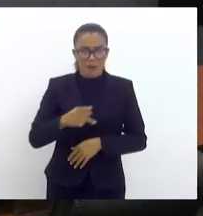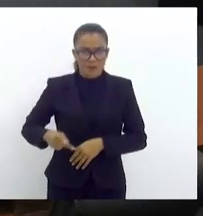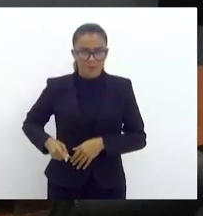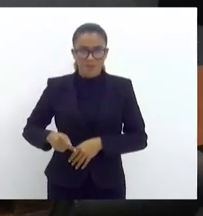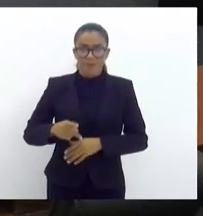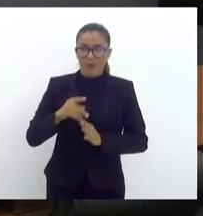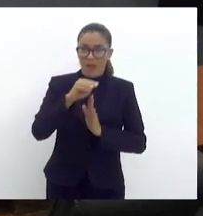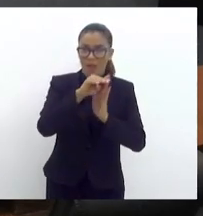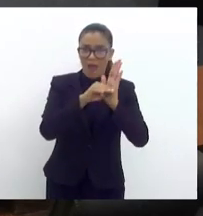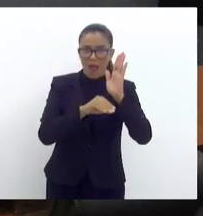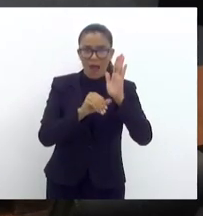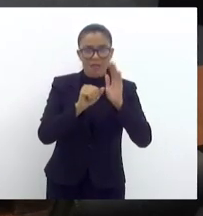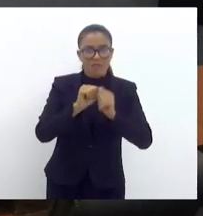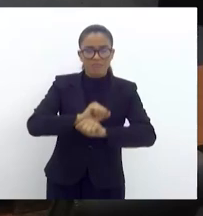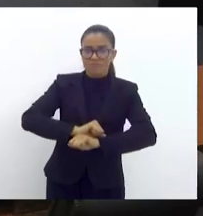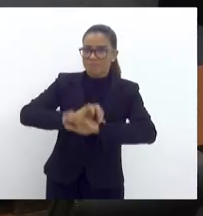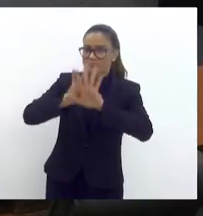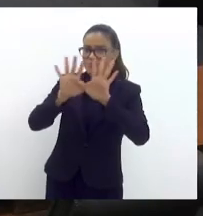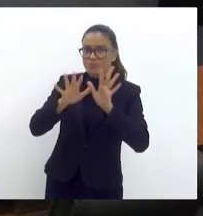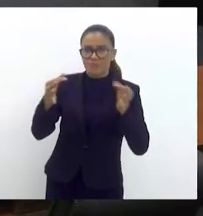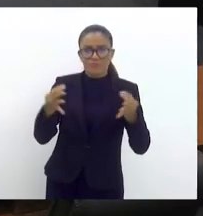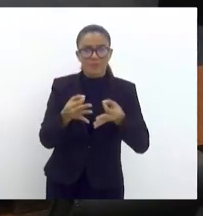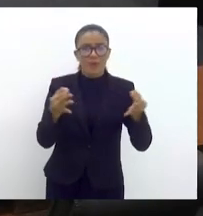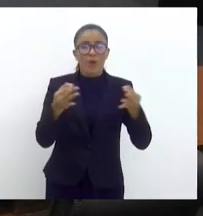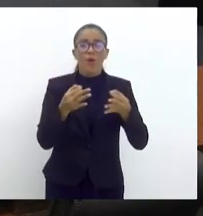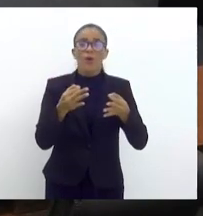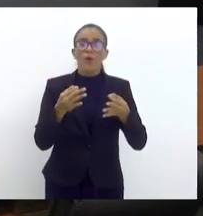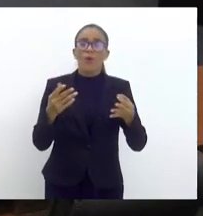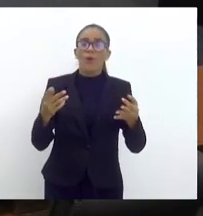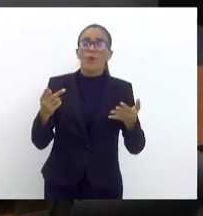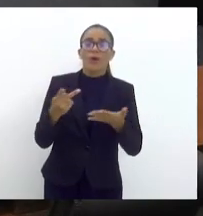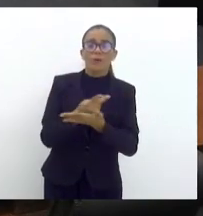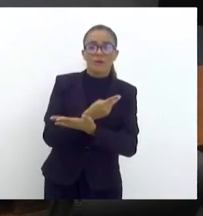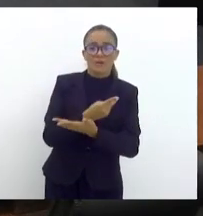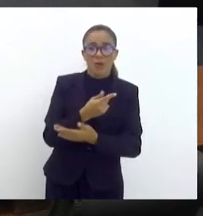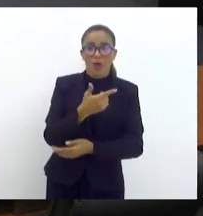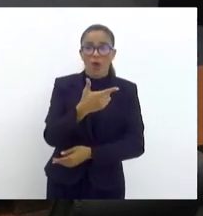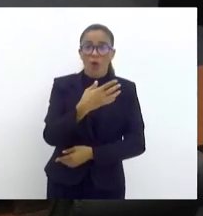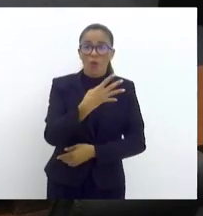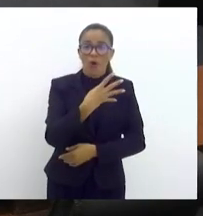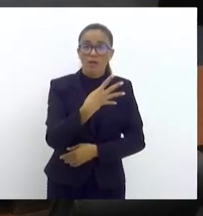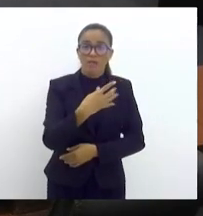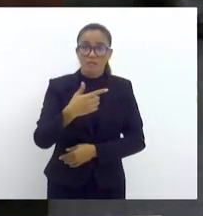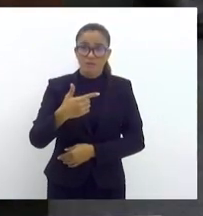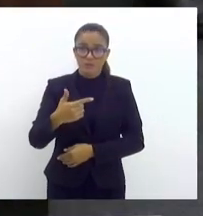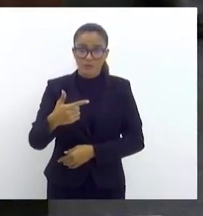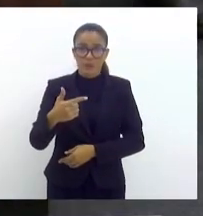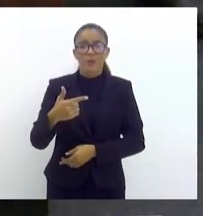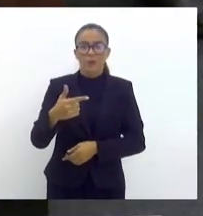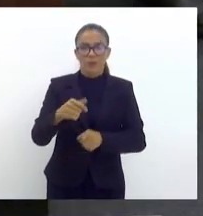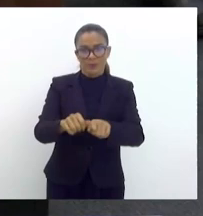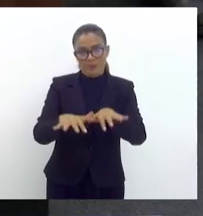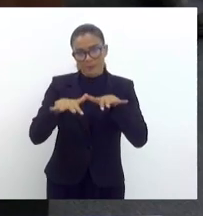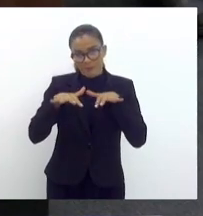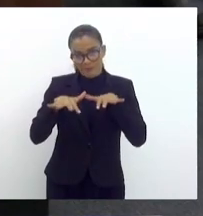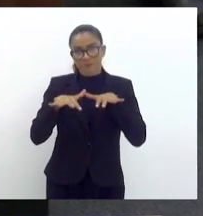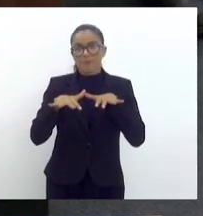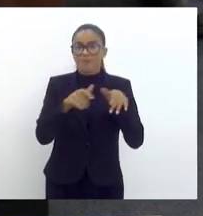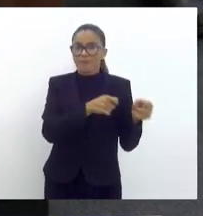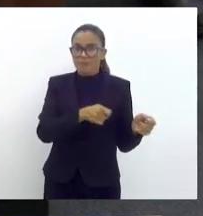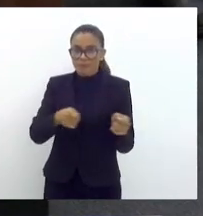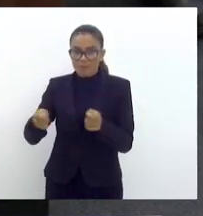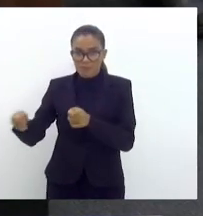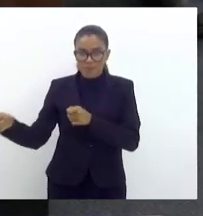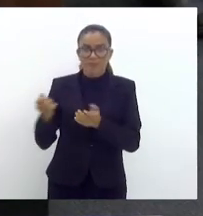a ata reflete com exatidão o ocorrido na 42ª sessão ordinária, que,